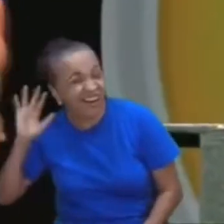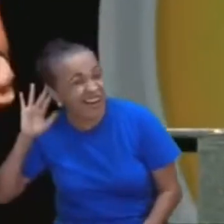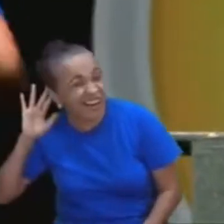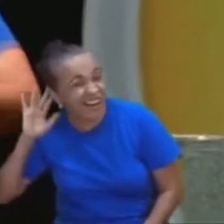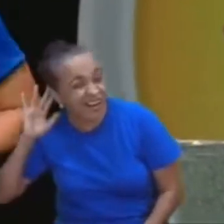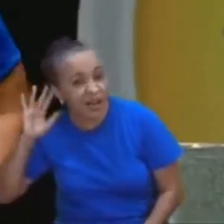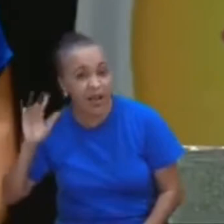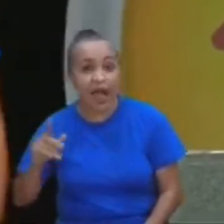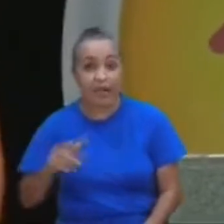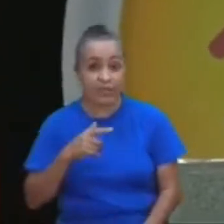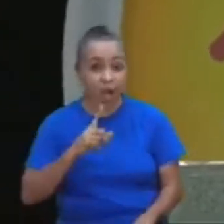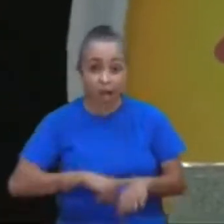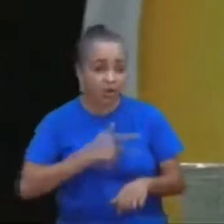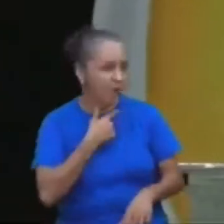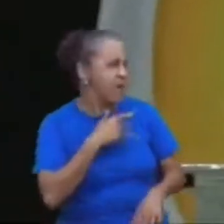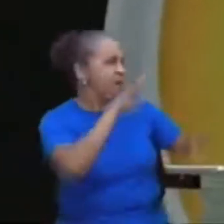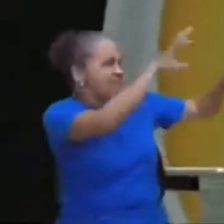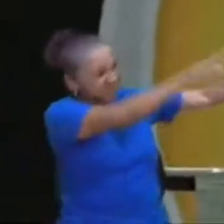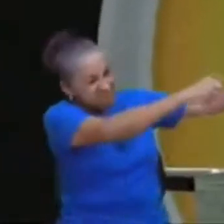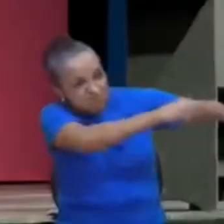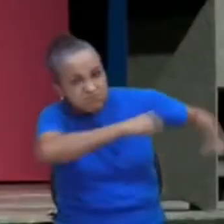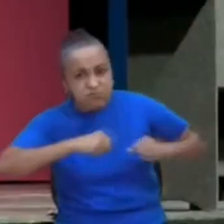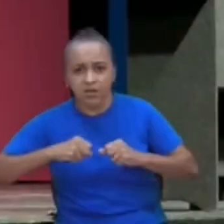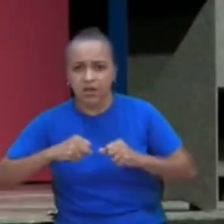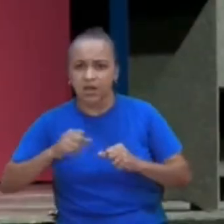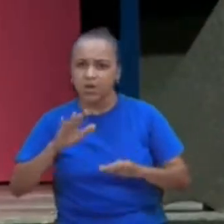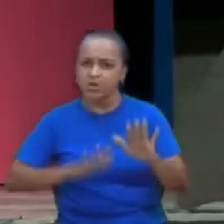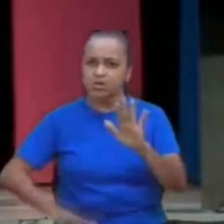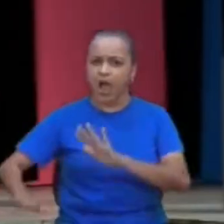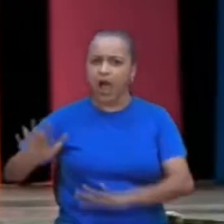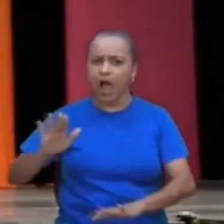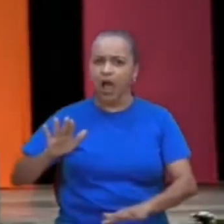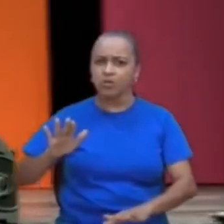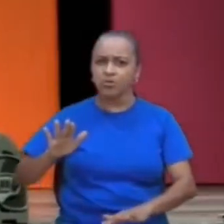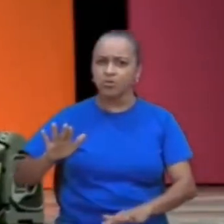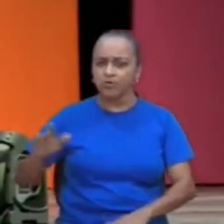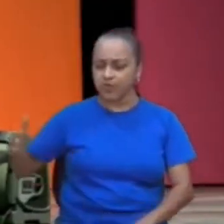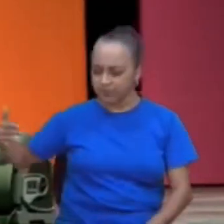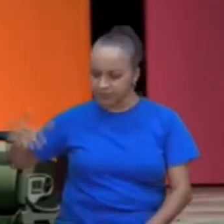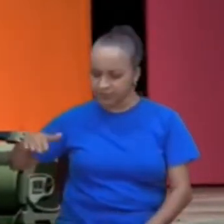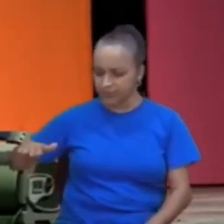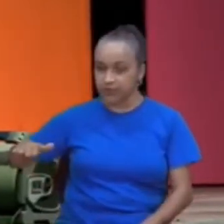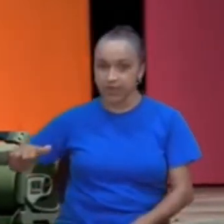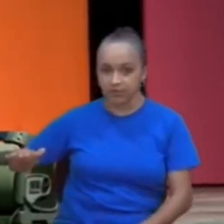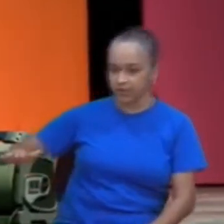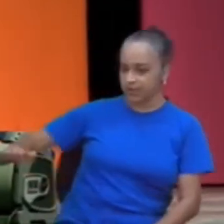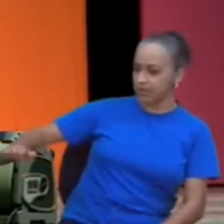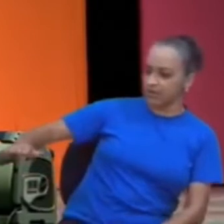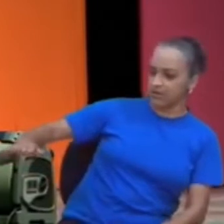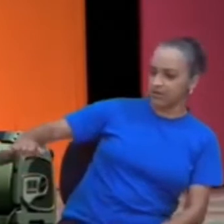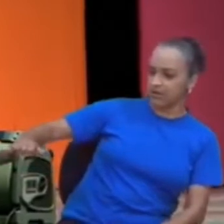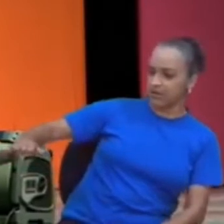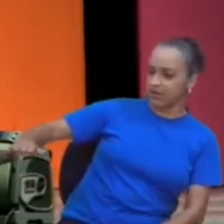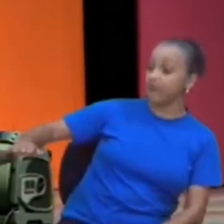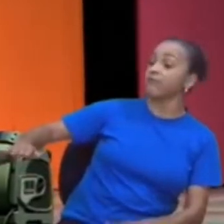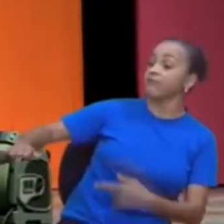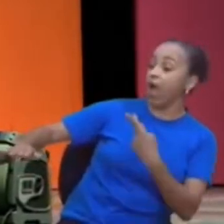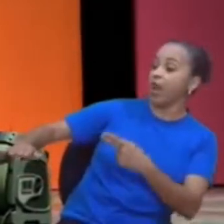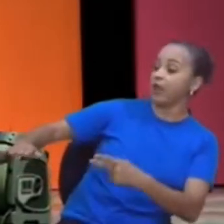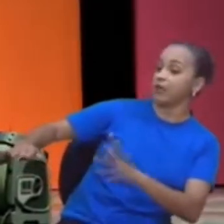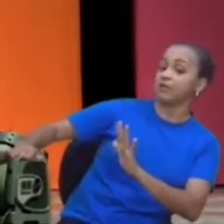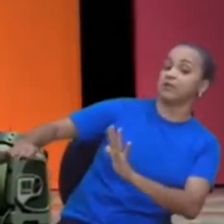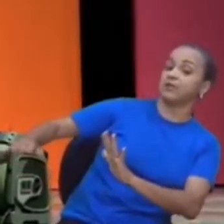nisso o cara te puxa, o carro parou do seu lado, deu um passo para trás, e digo, pode falar, e eu ainda faço assim,